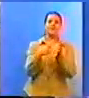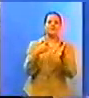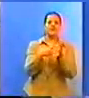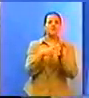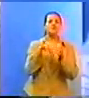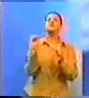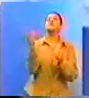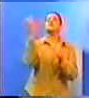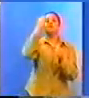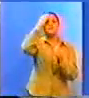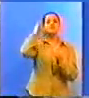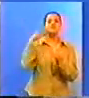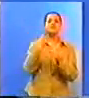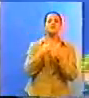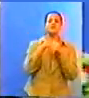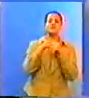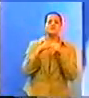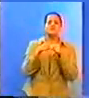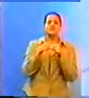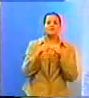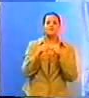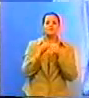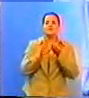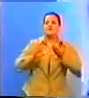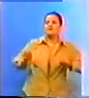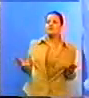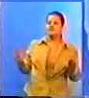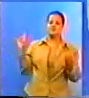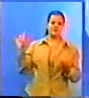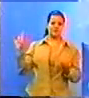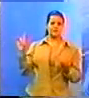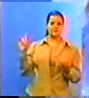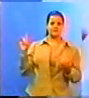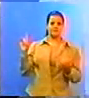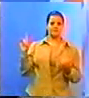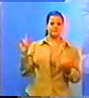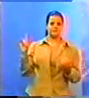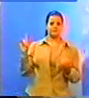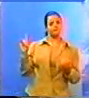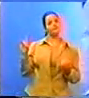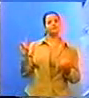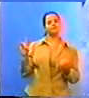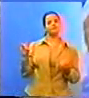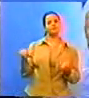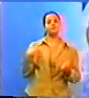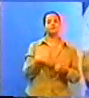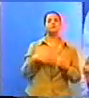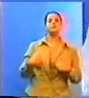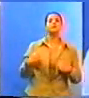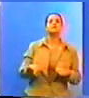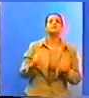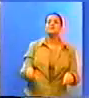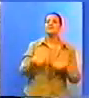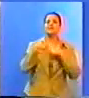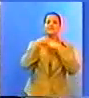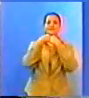triste, e a maior alegria do encardido é que nós damos o melhor da nossa vida para